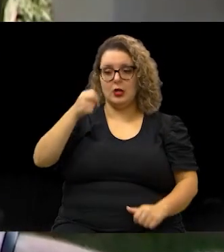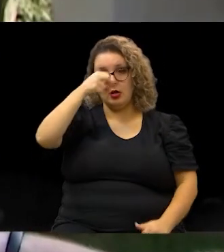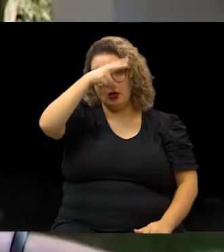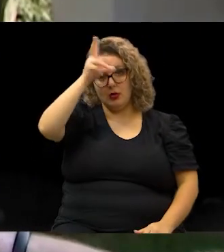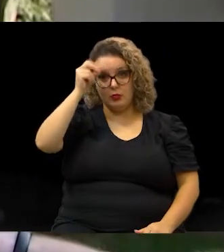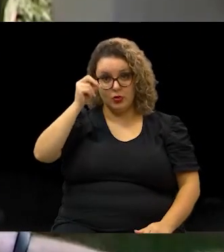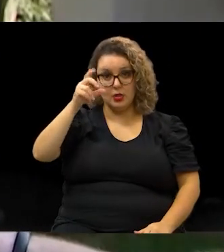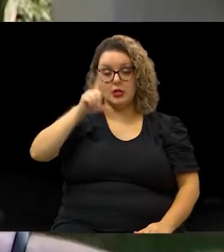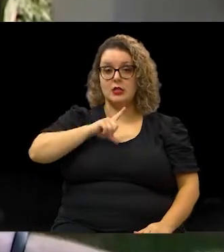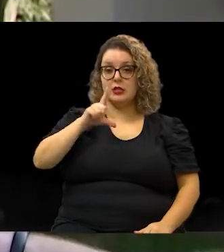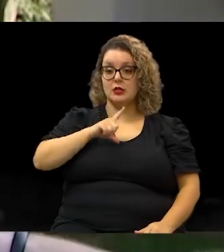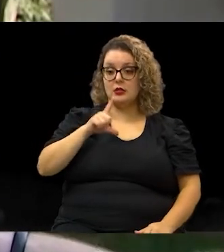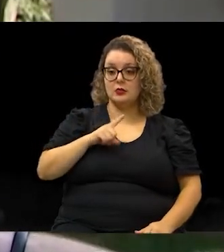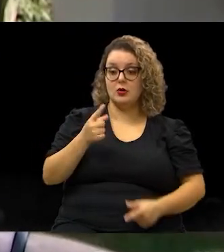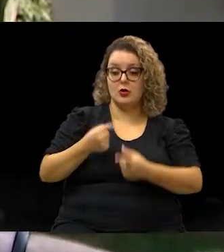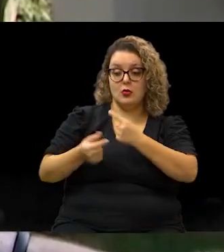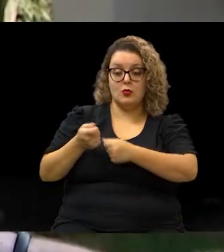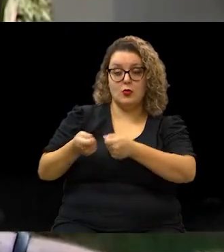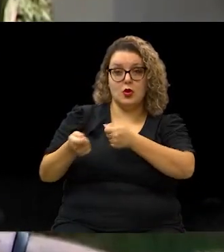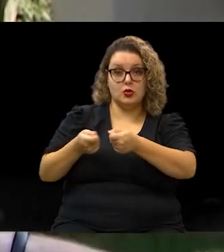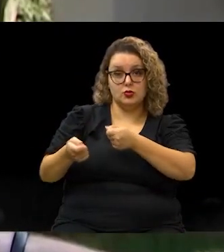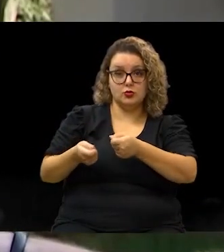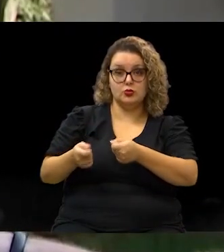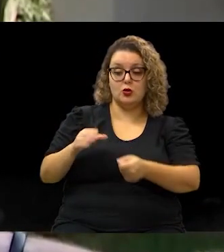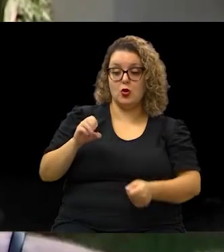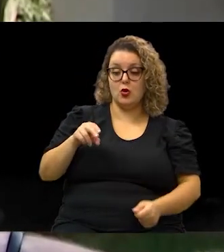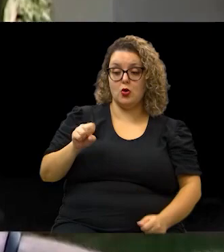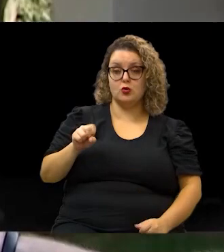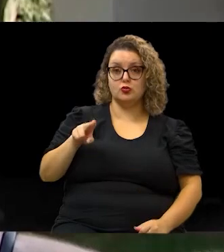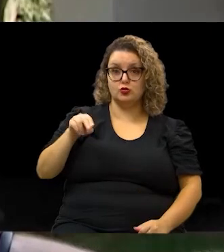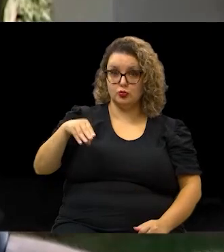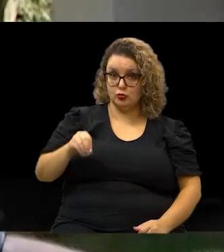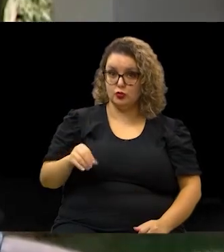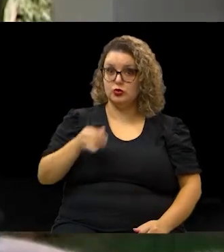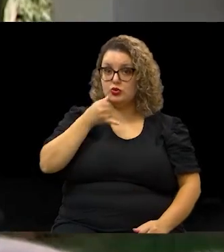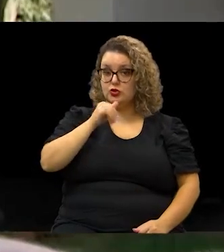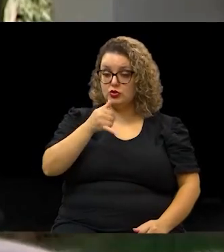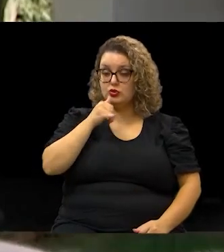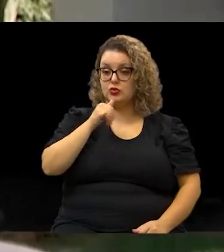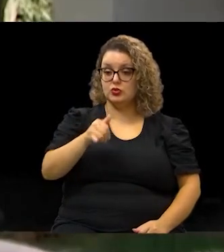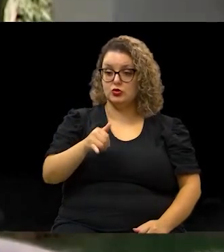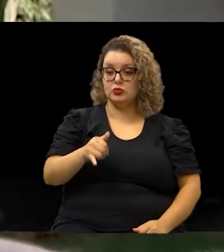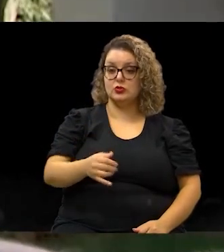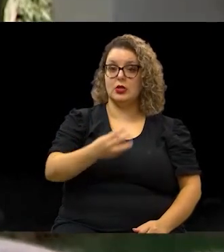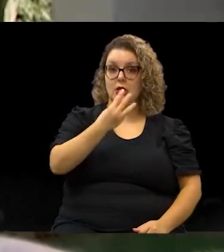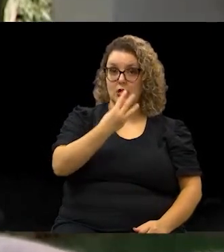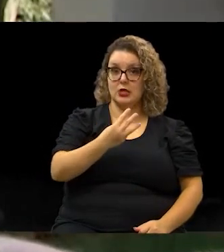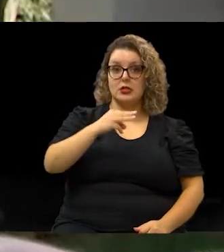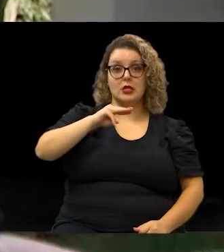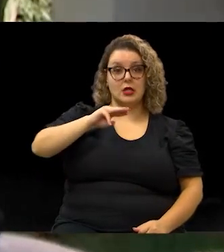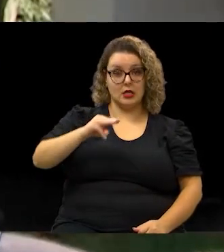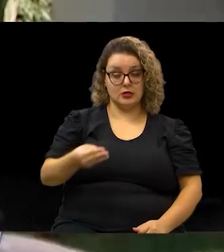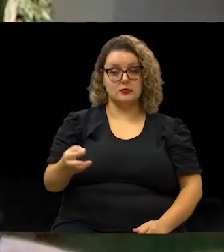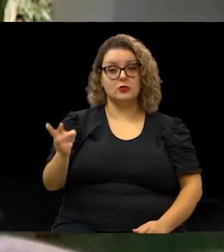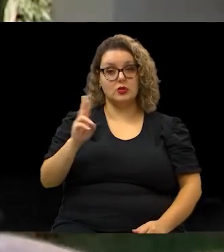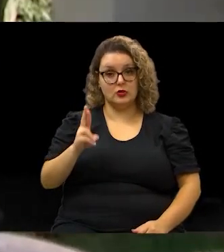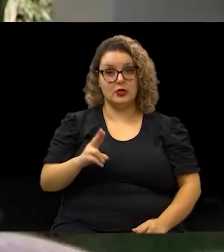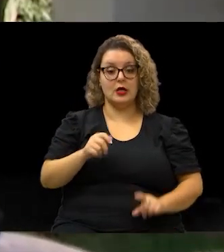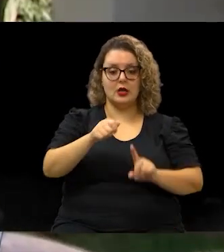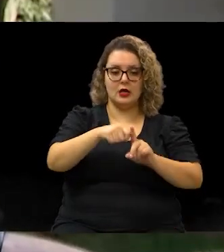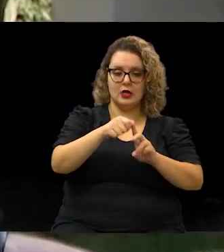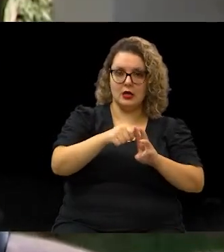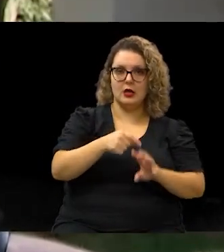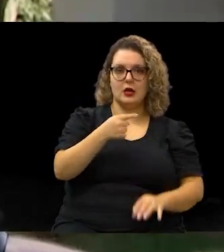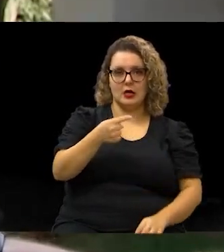passará a ter uma economia de consumo de energia da ordem de 3 milhões de reais por mês.